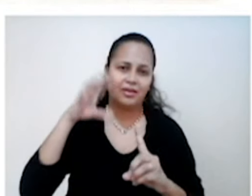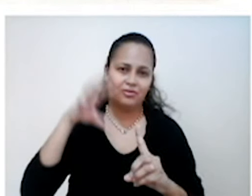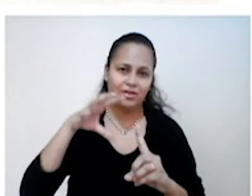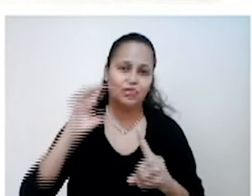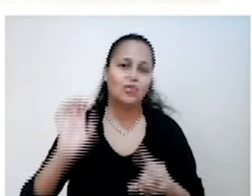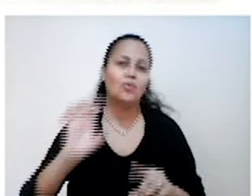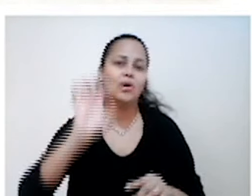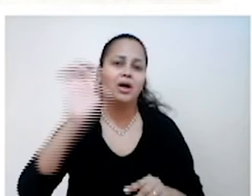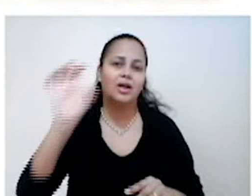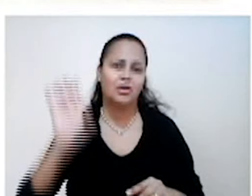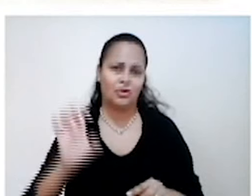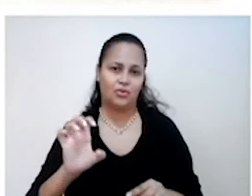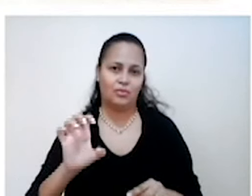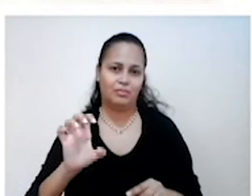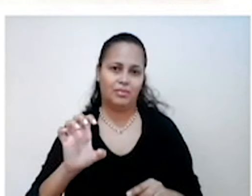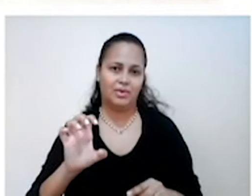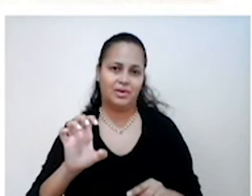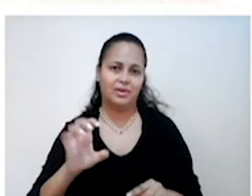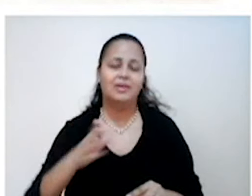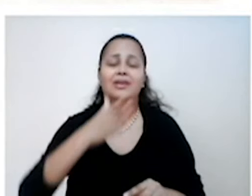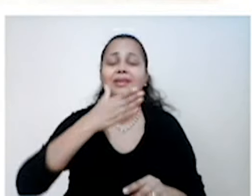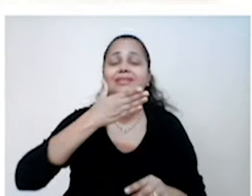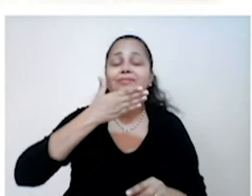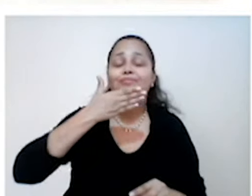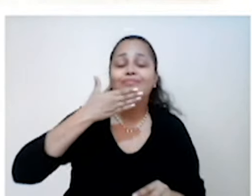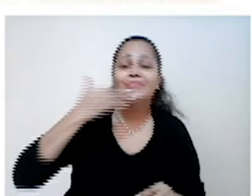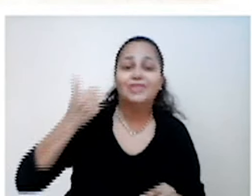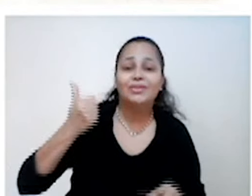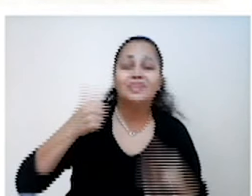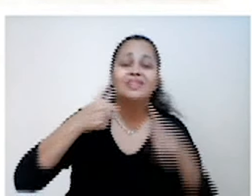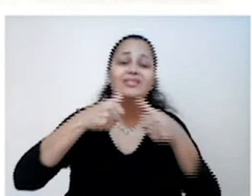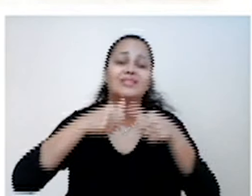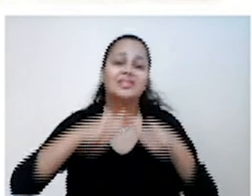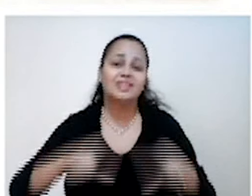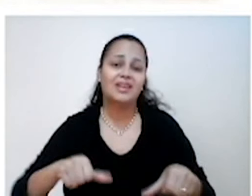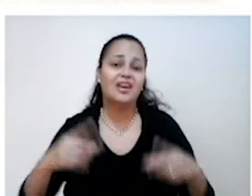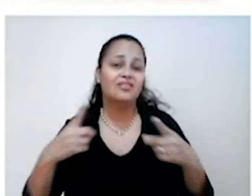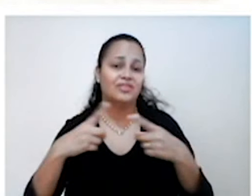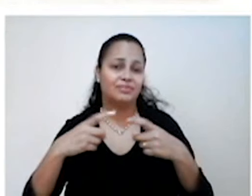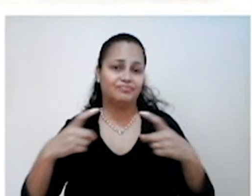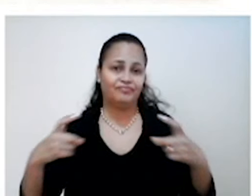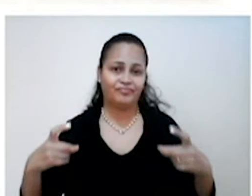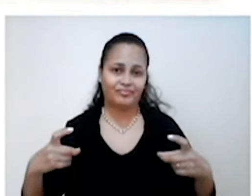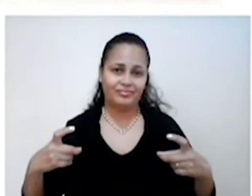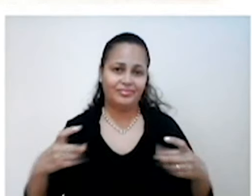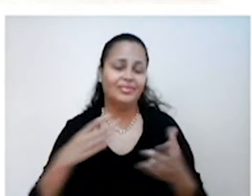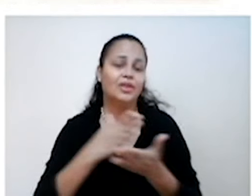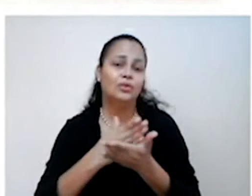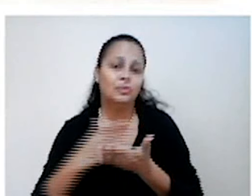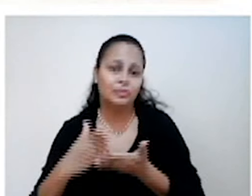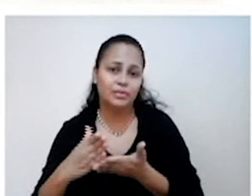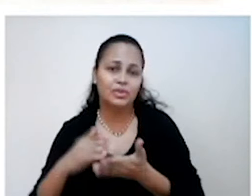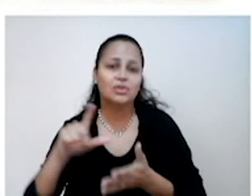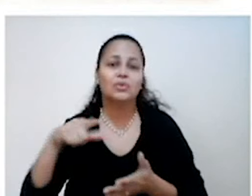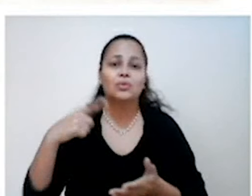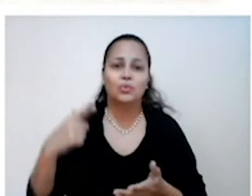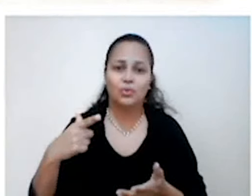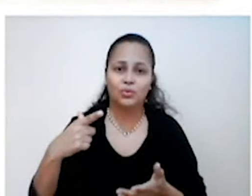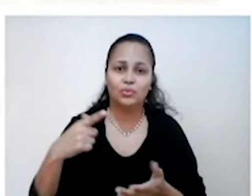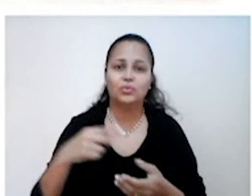estava se reconstruindo da guerra e vem esse turbilhão de problemas novos gerados pela